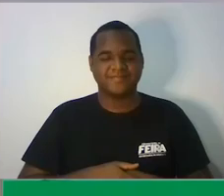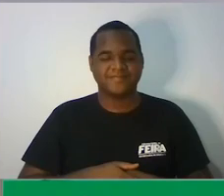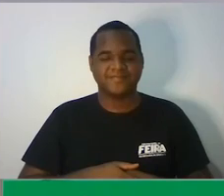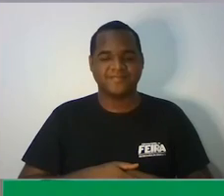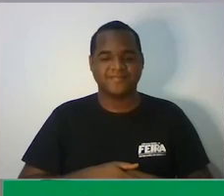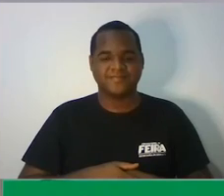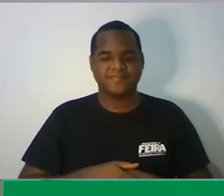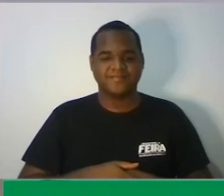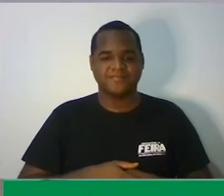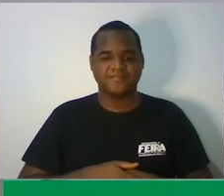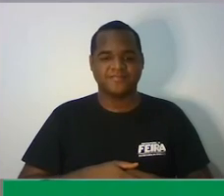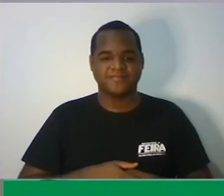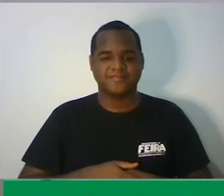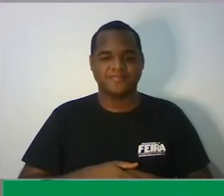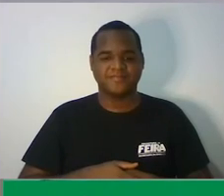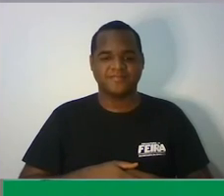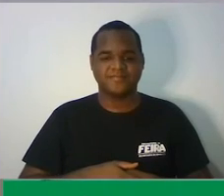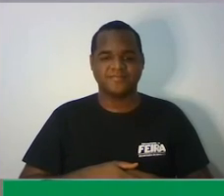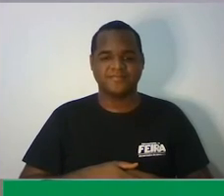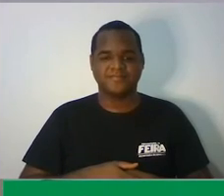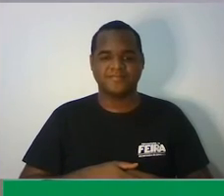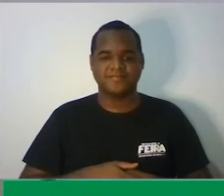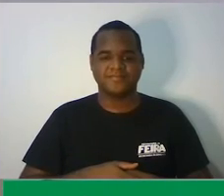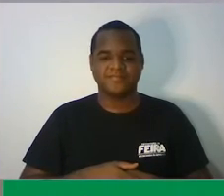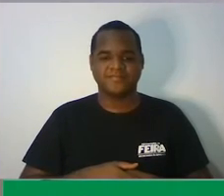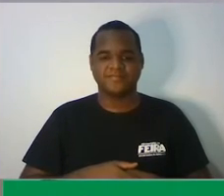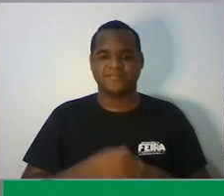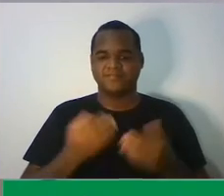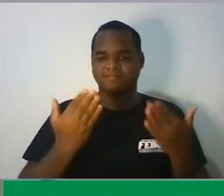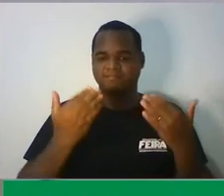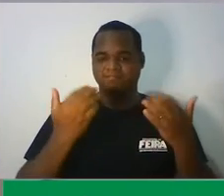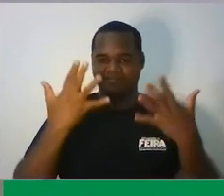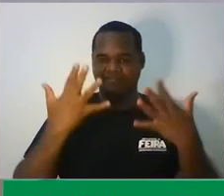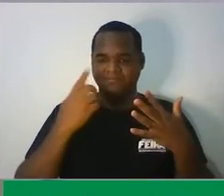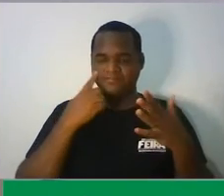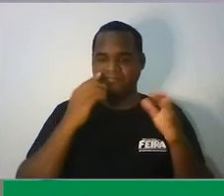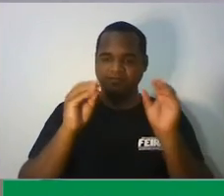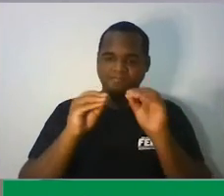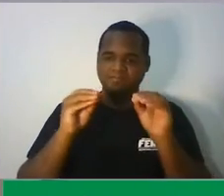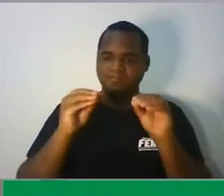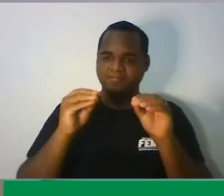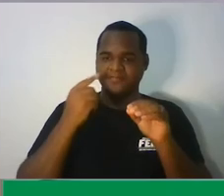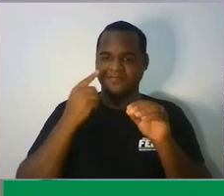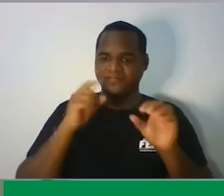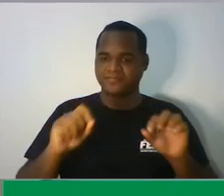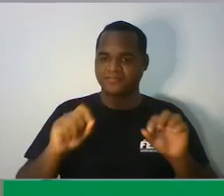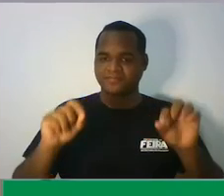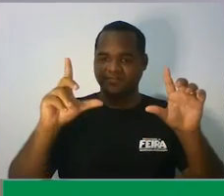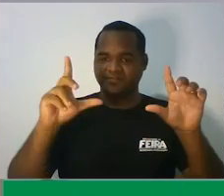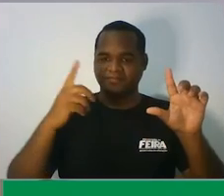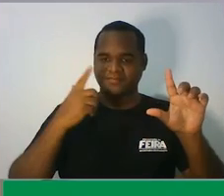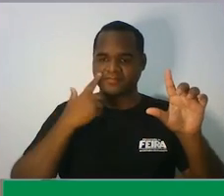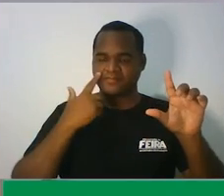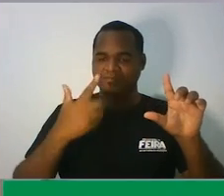bacana vamos lá colocando o próximo na tela